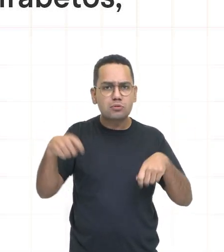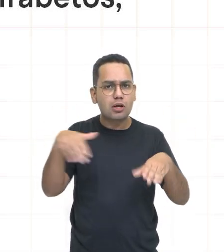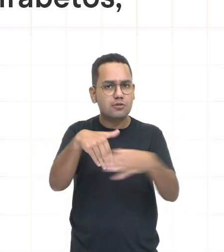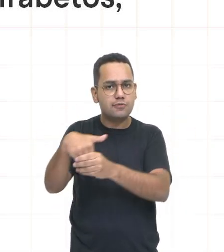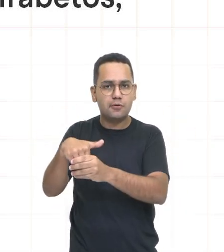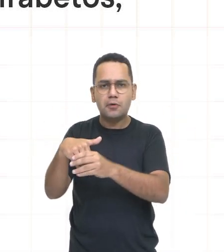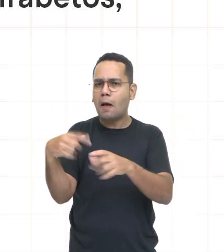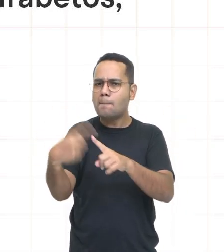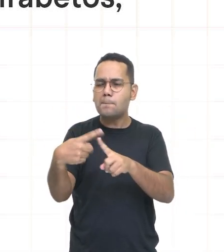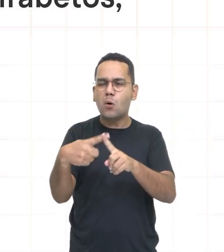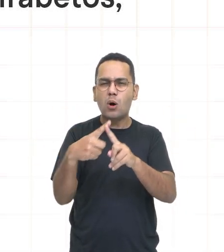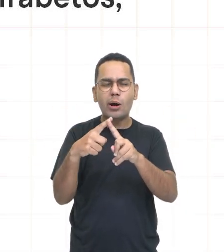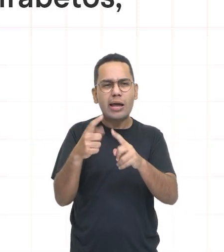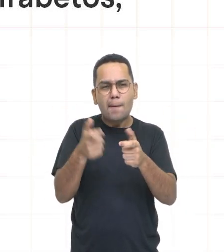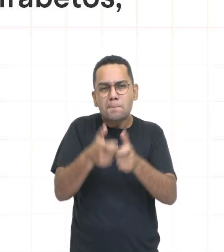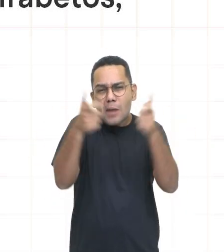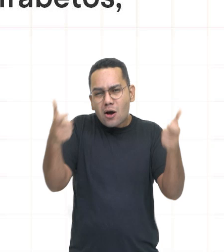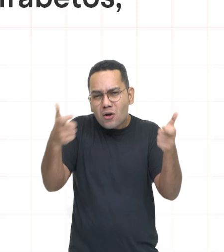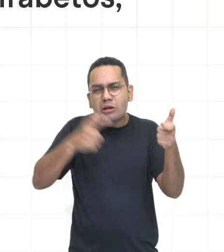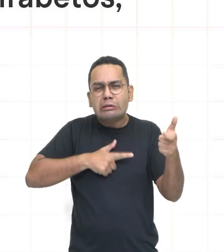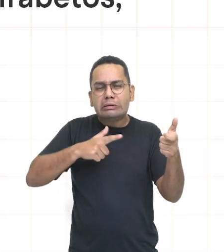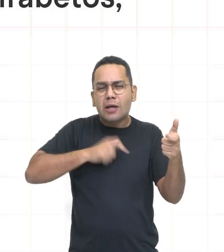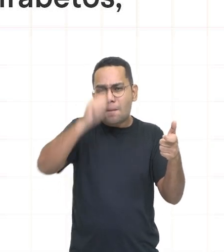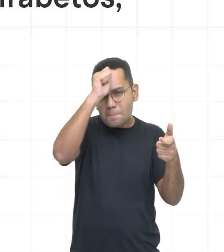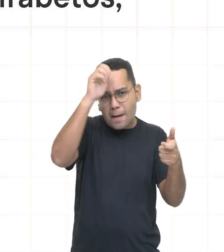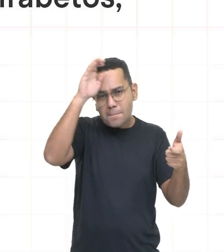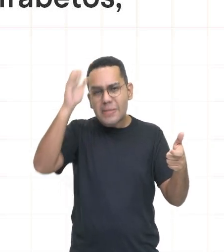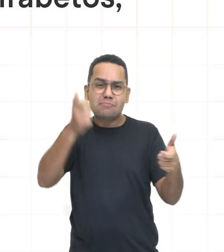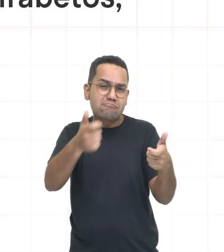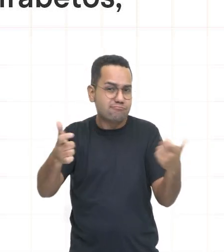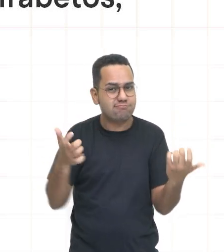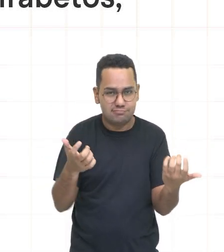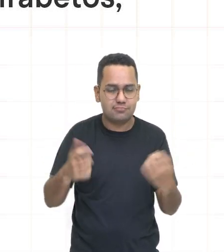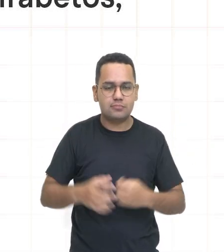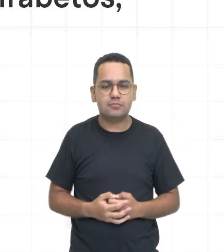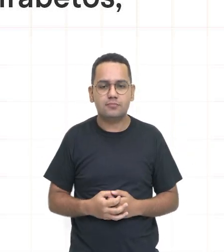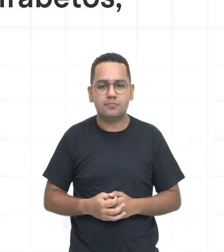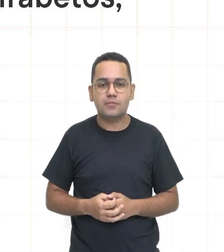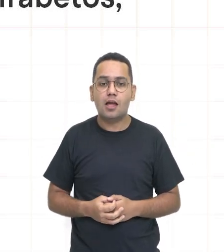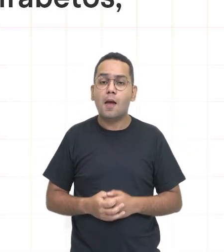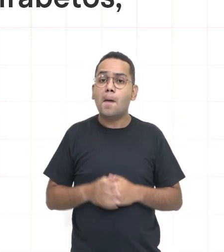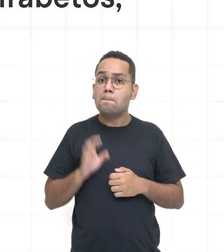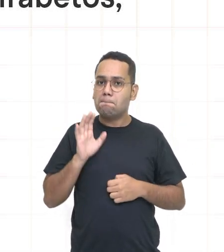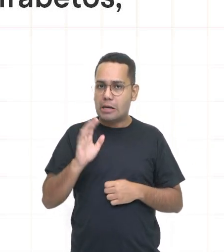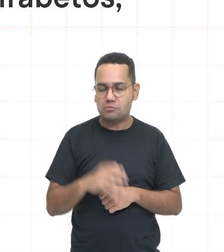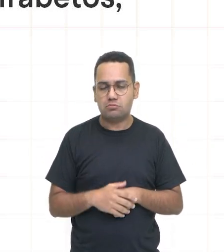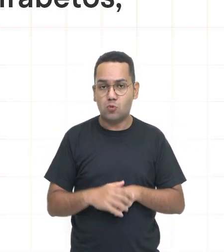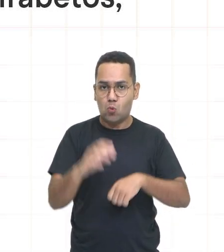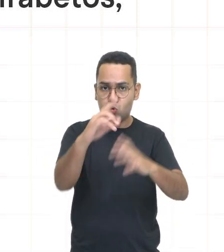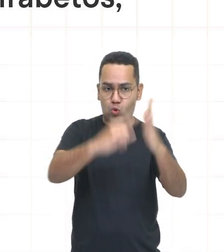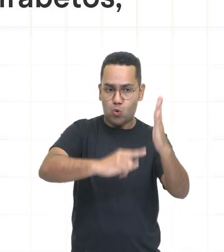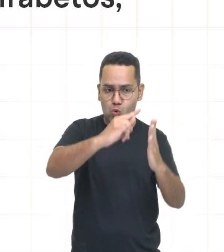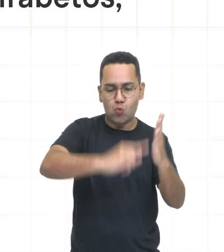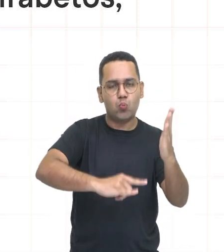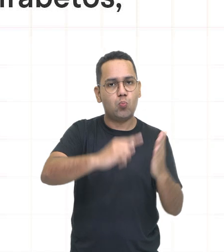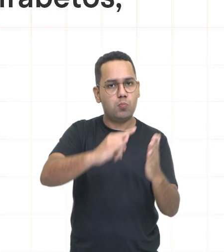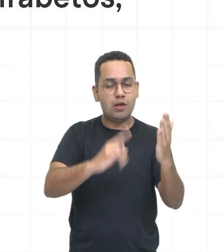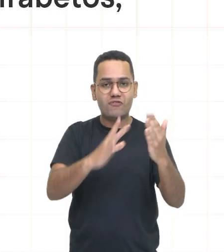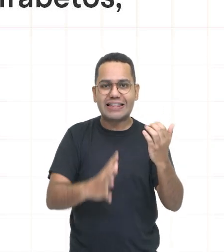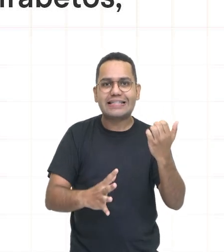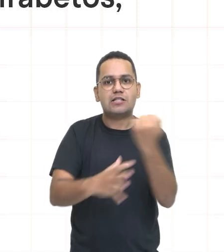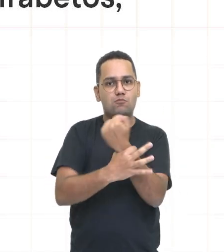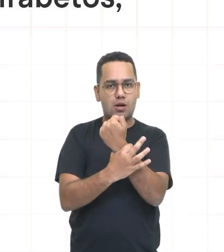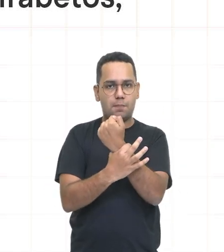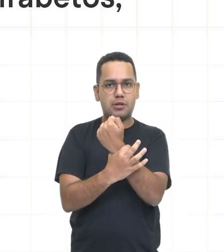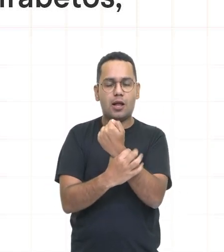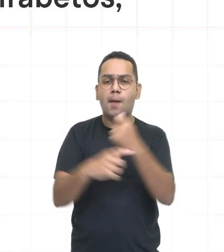alheio ao processo democrático. A Constituição em 88 veio para sanar essa deficiência e a